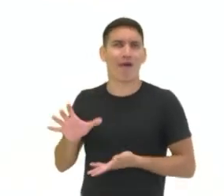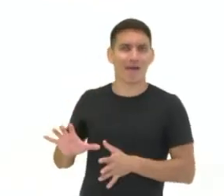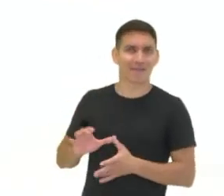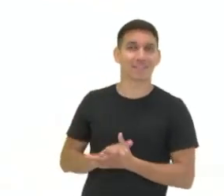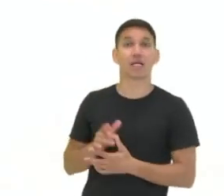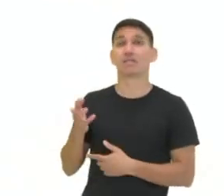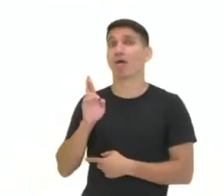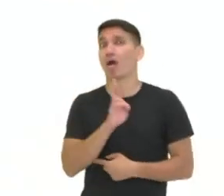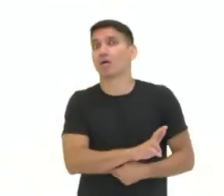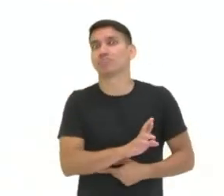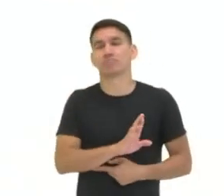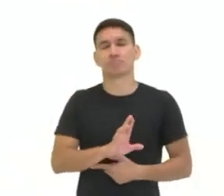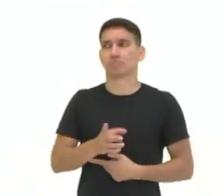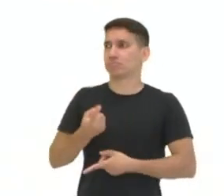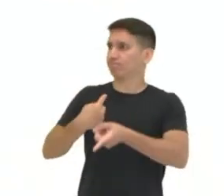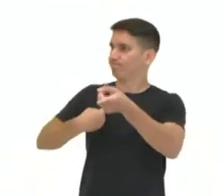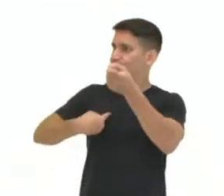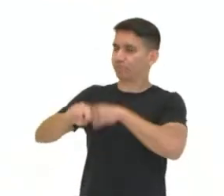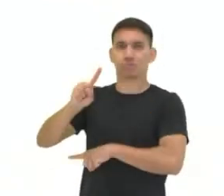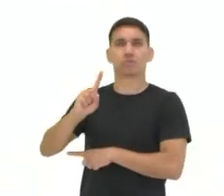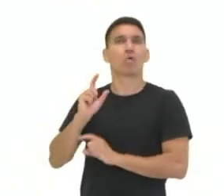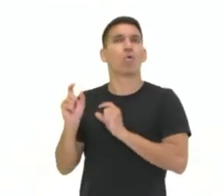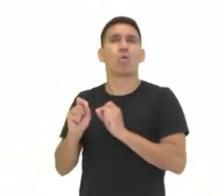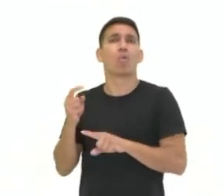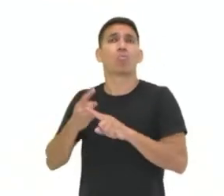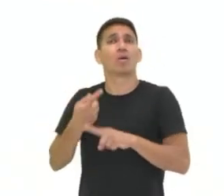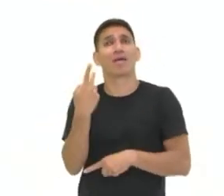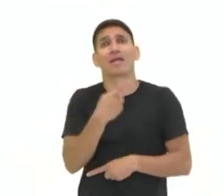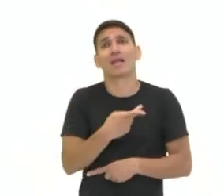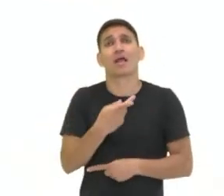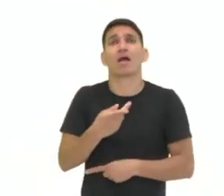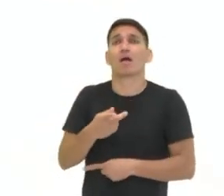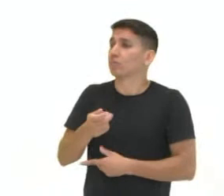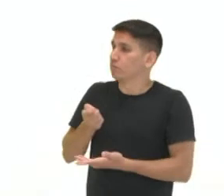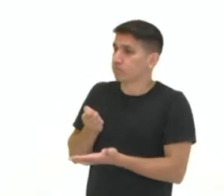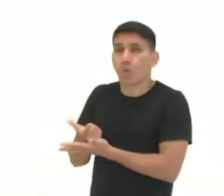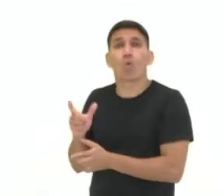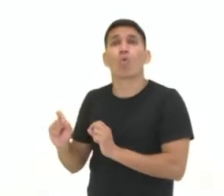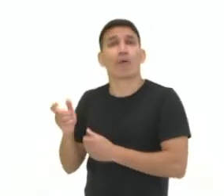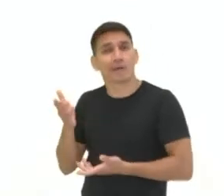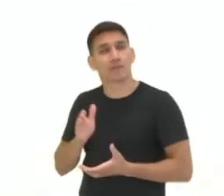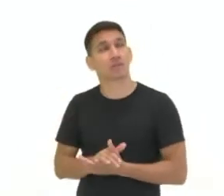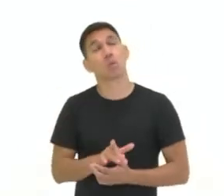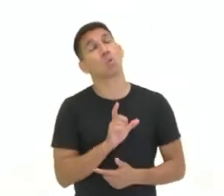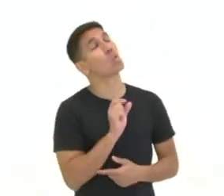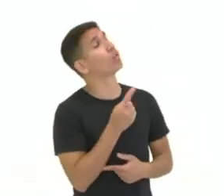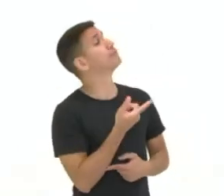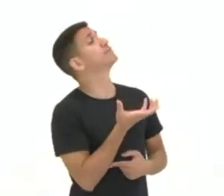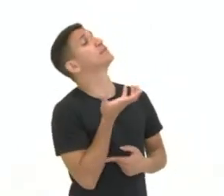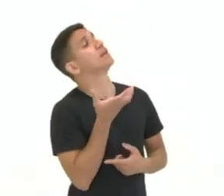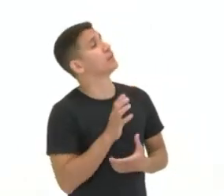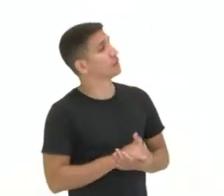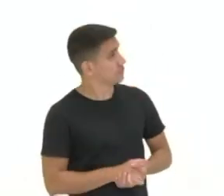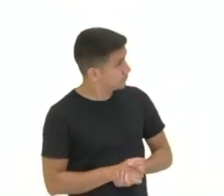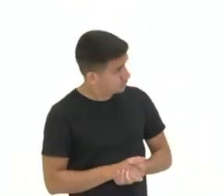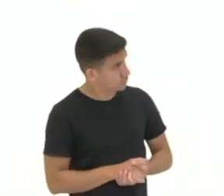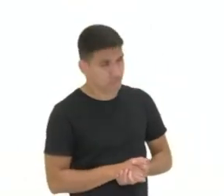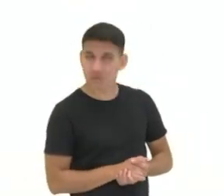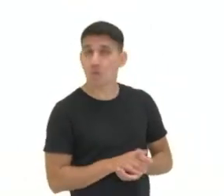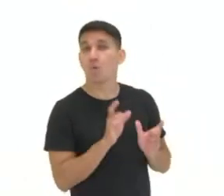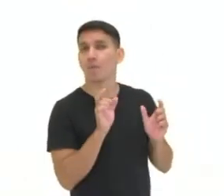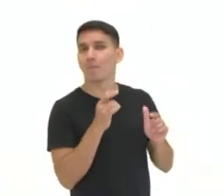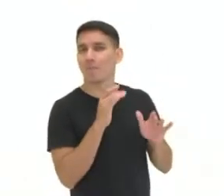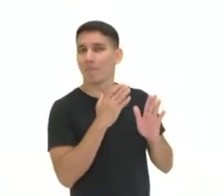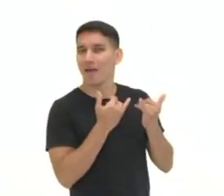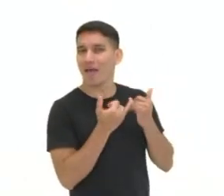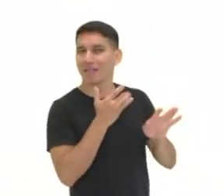atendente frustra a expectativa dele enquanto consumidor na medida em que ela questiona, E o que o senhor deseja, né? Como quem dissesse, e o que eu posso